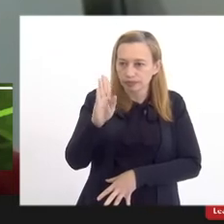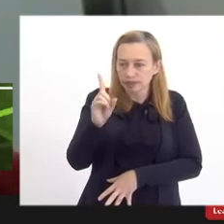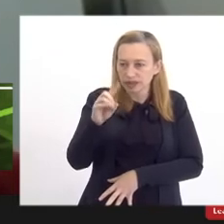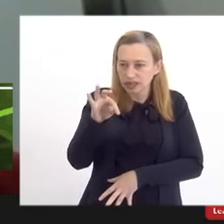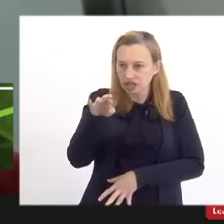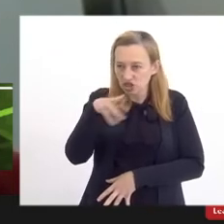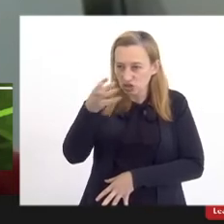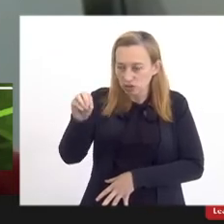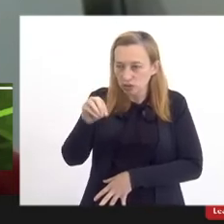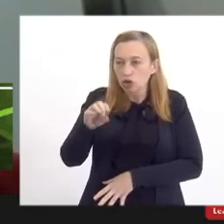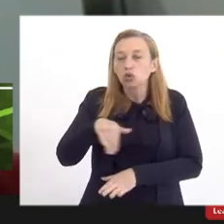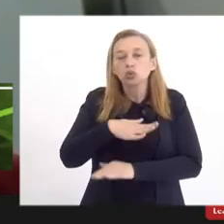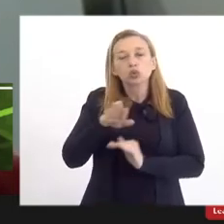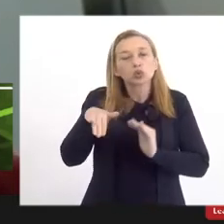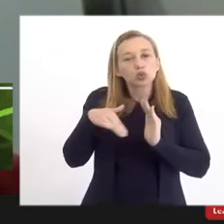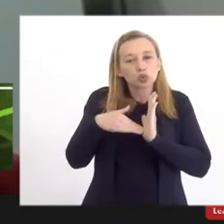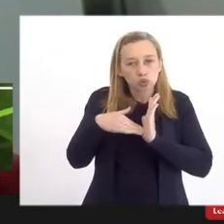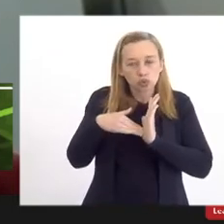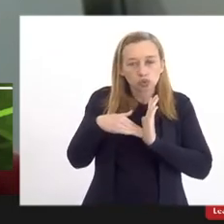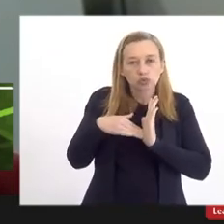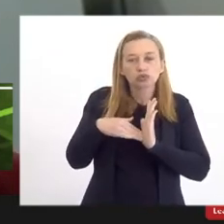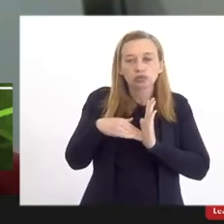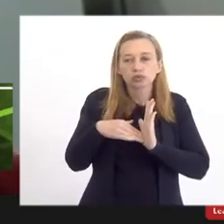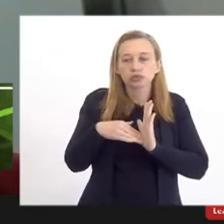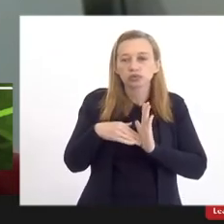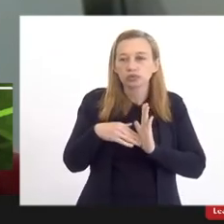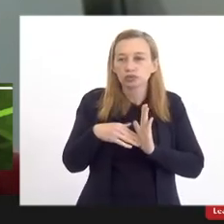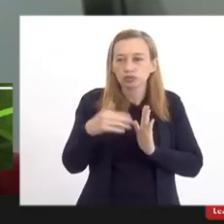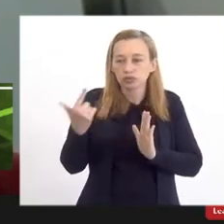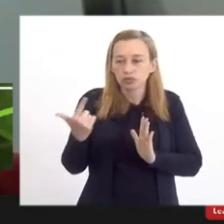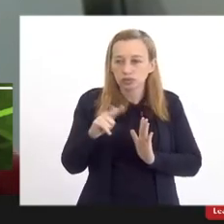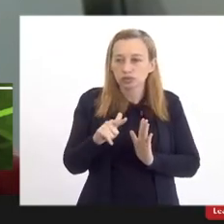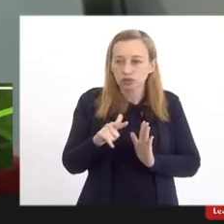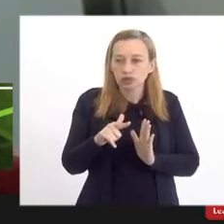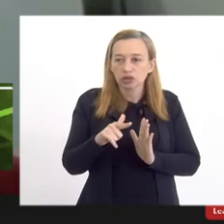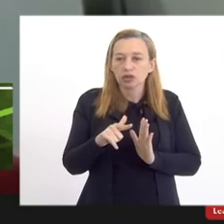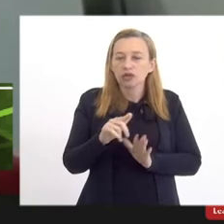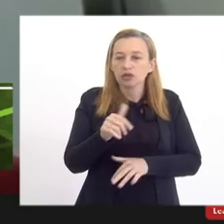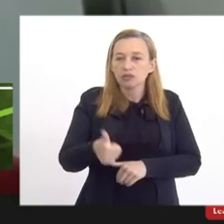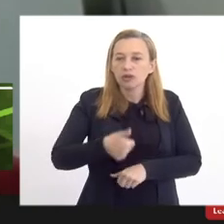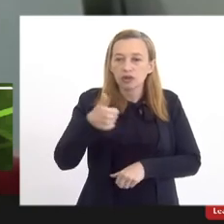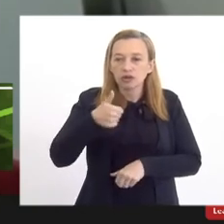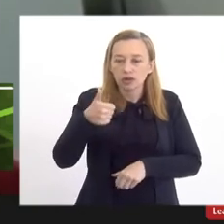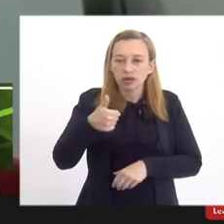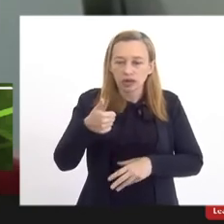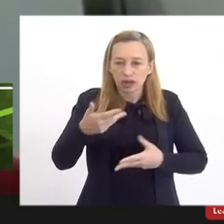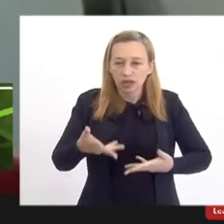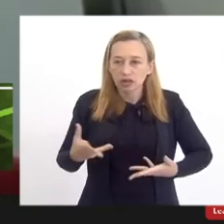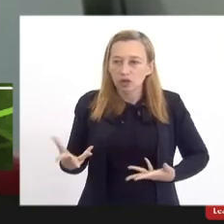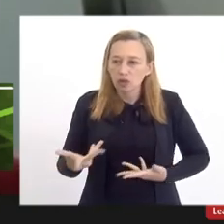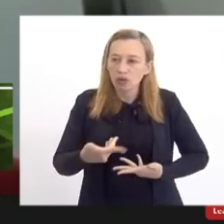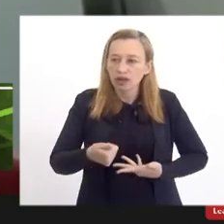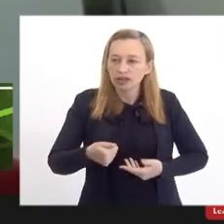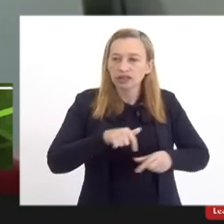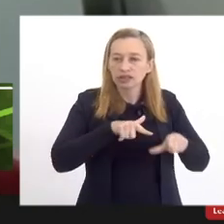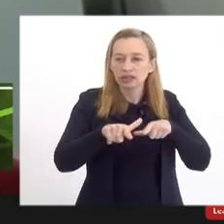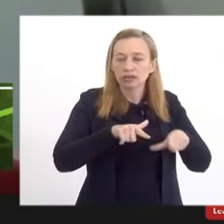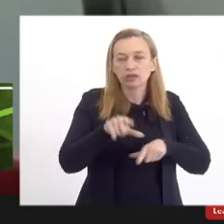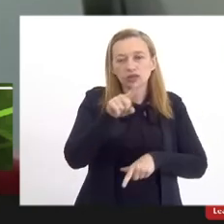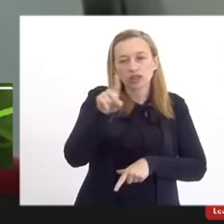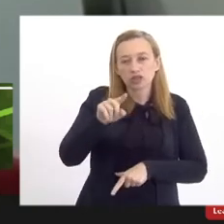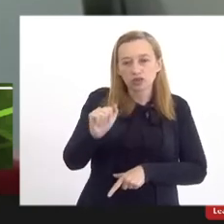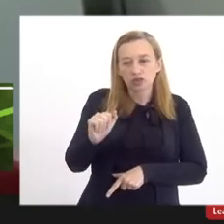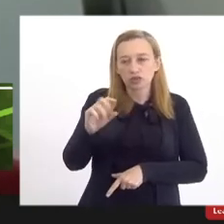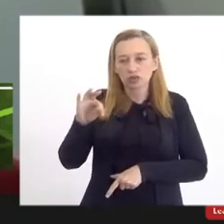Então, tudo isso sendo alcançado culmina na melhor entrega de serviços à Zona Oeste da cidade do Rio de